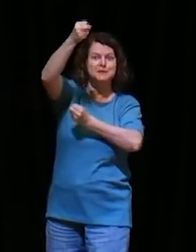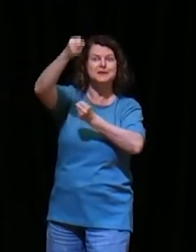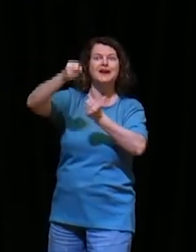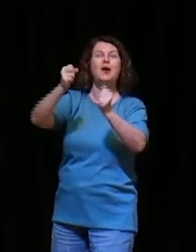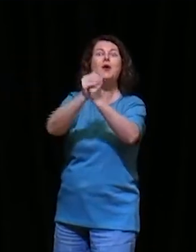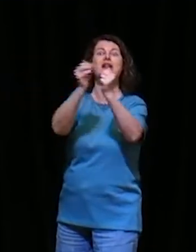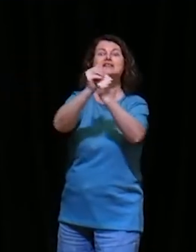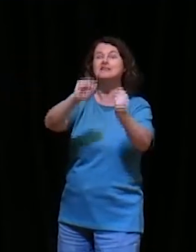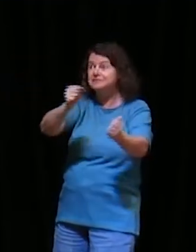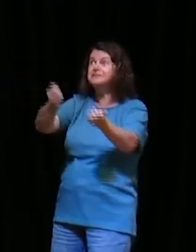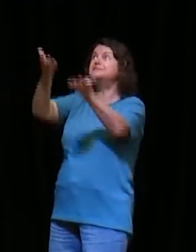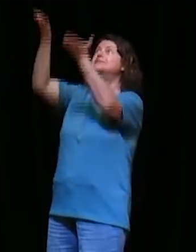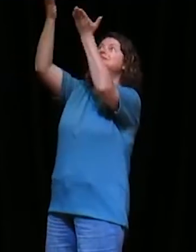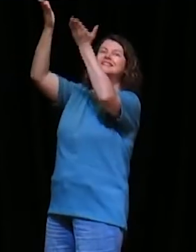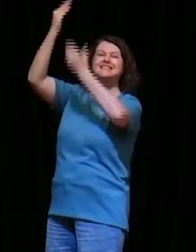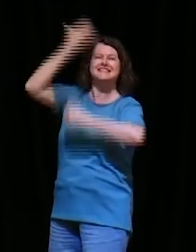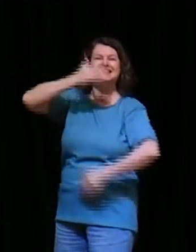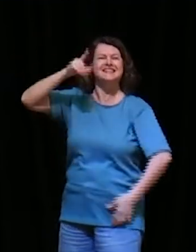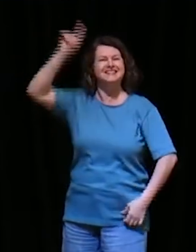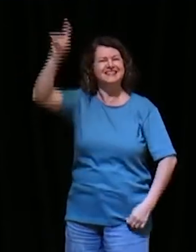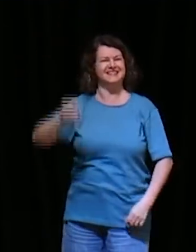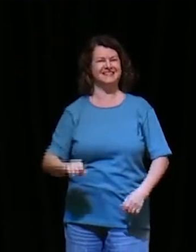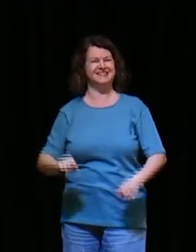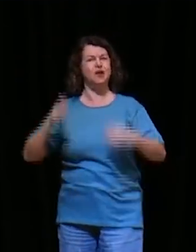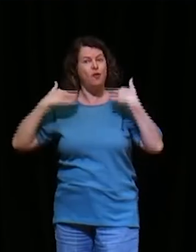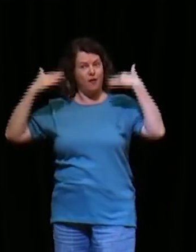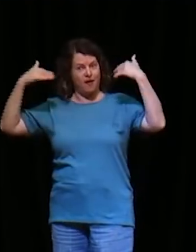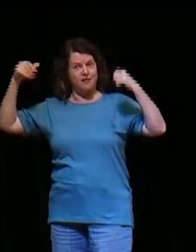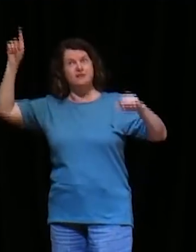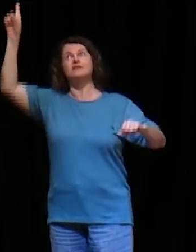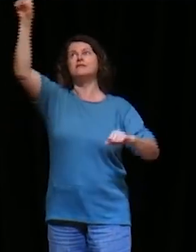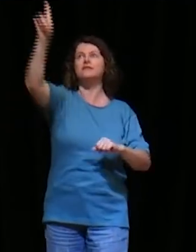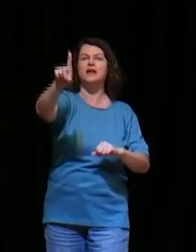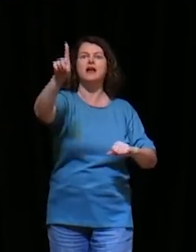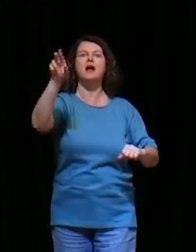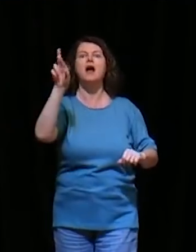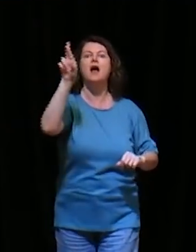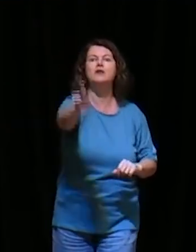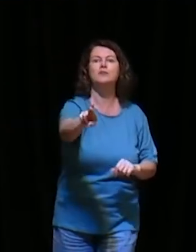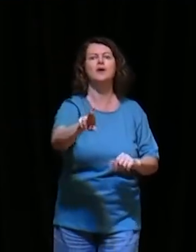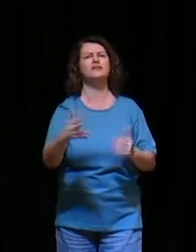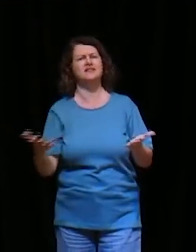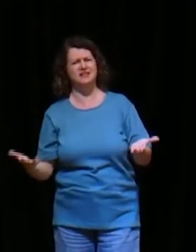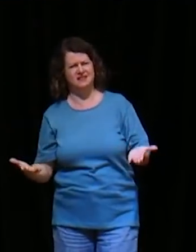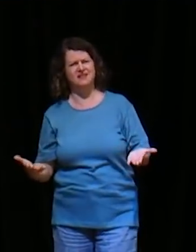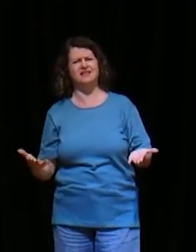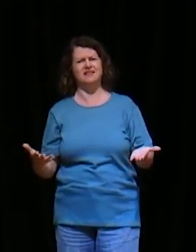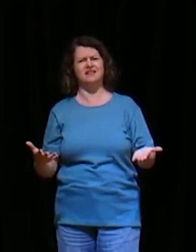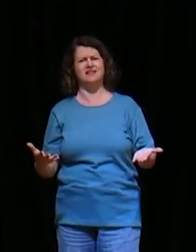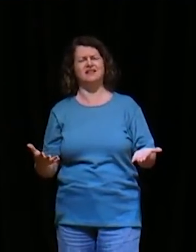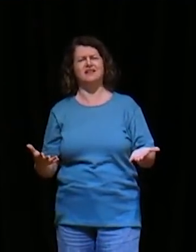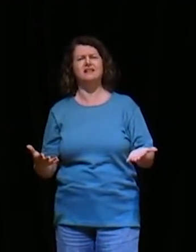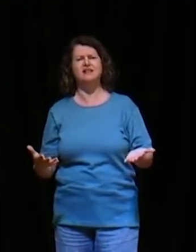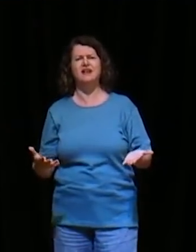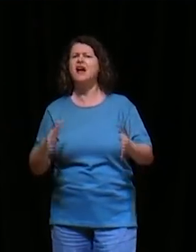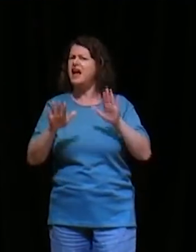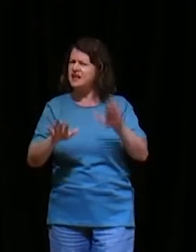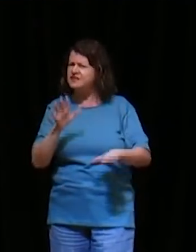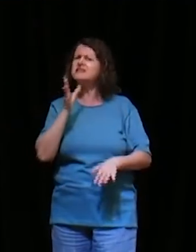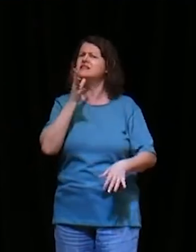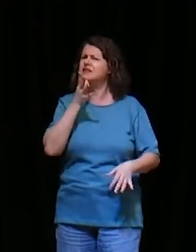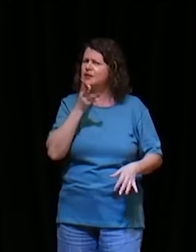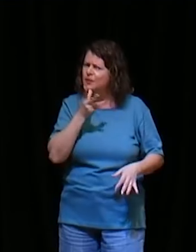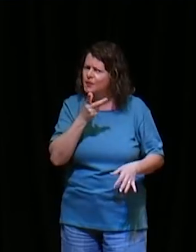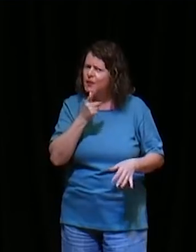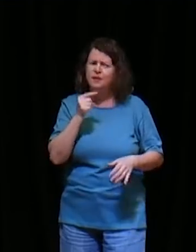chegam até Deus, e o anjo traz uma resposta, as orações, elas têm resposta, por mais que elas demorem, esse